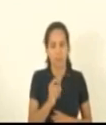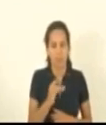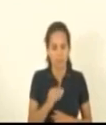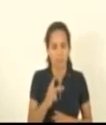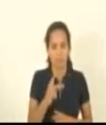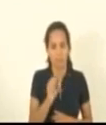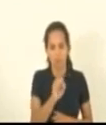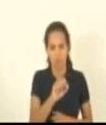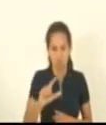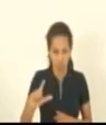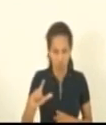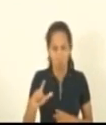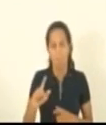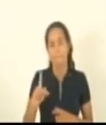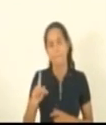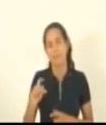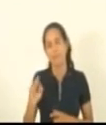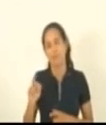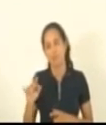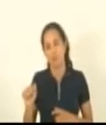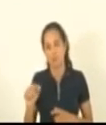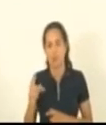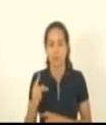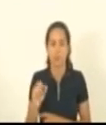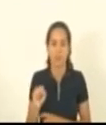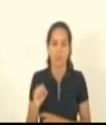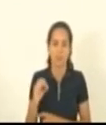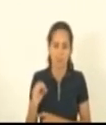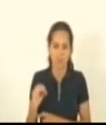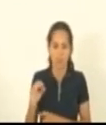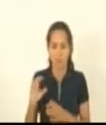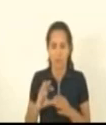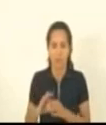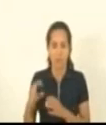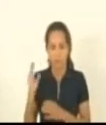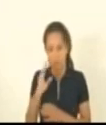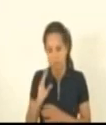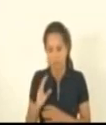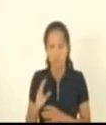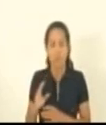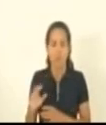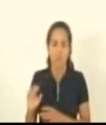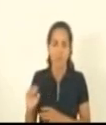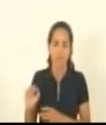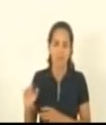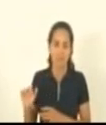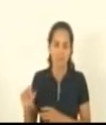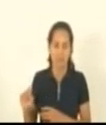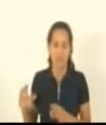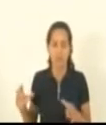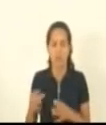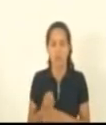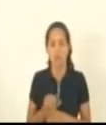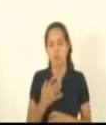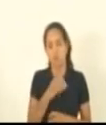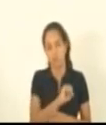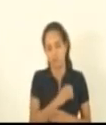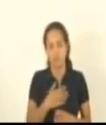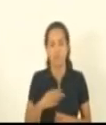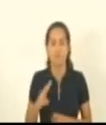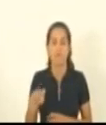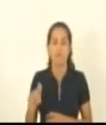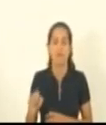PSB Patriota PSC Podemos União Brasil e cidadania dezoito membros nas comissões de nove membros seis vagas